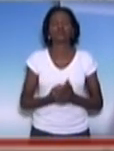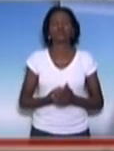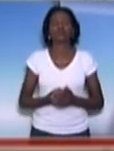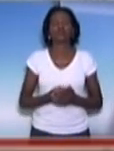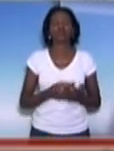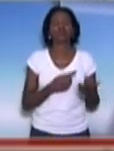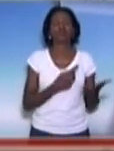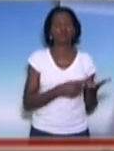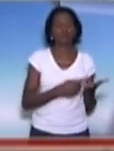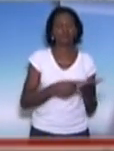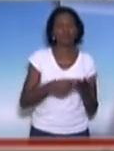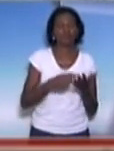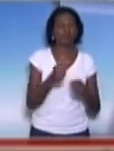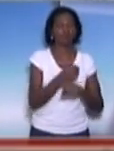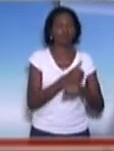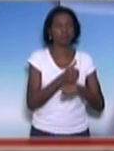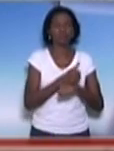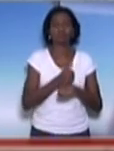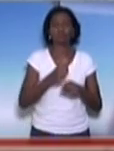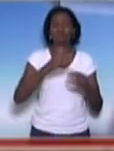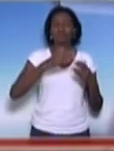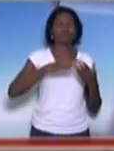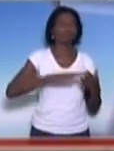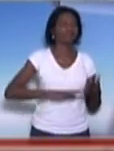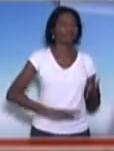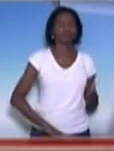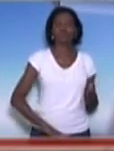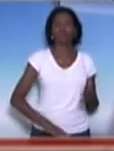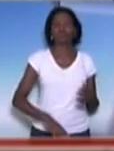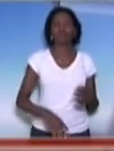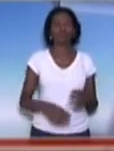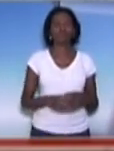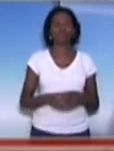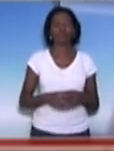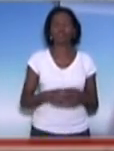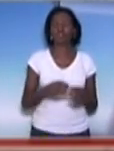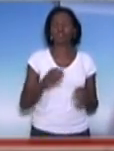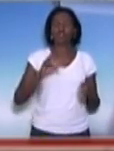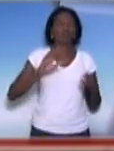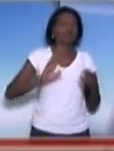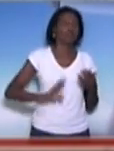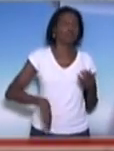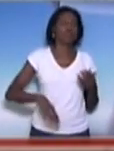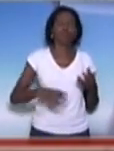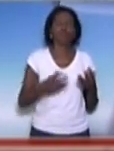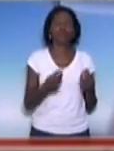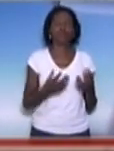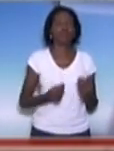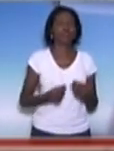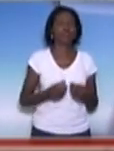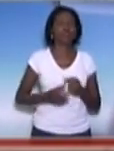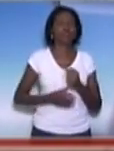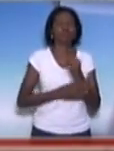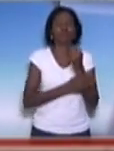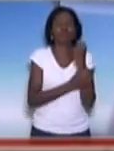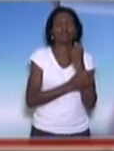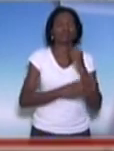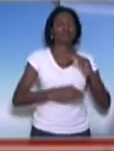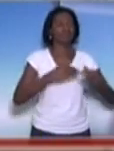de um plano de carreira totalmente defasado, totalmente desatualizado, que não garante